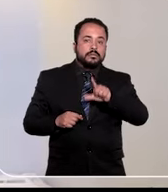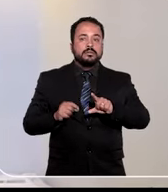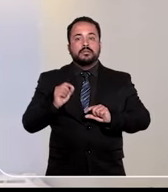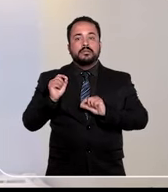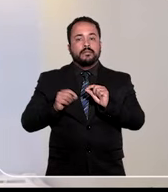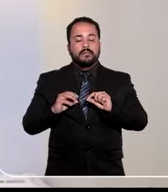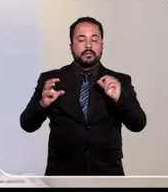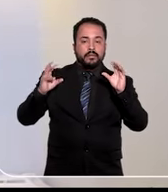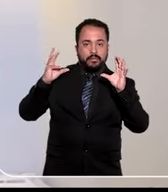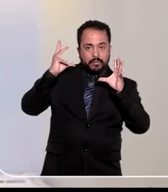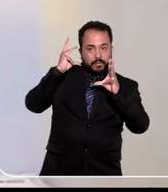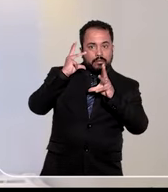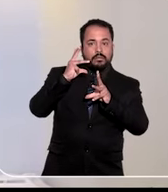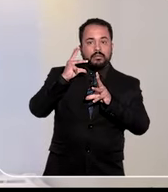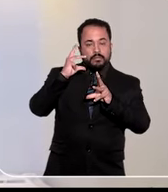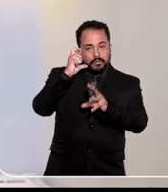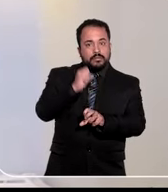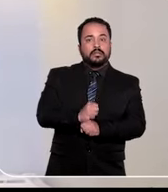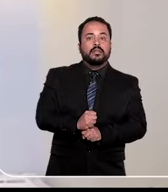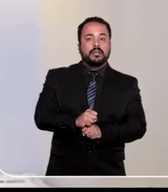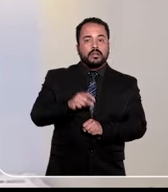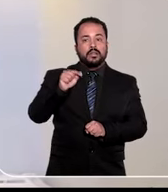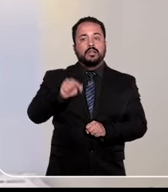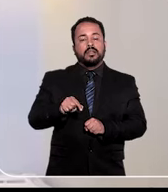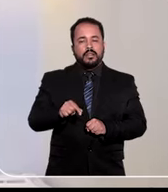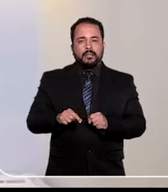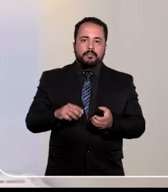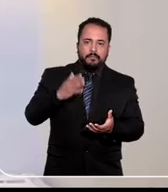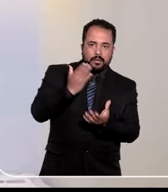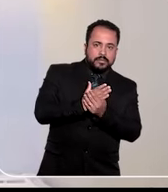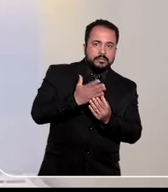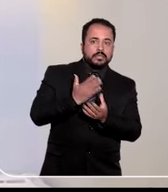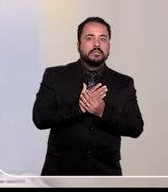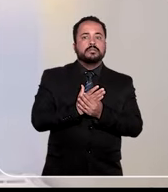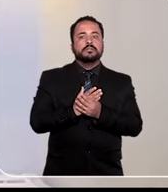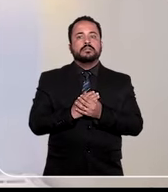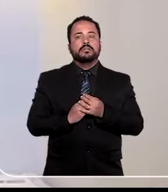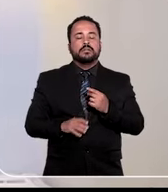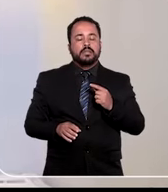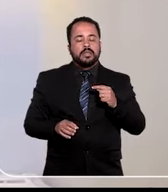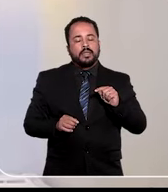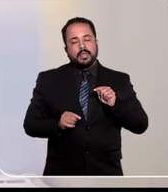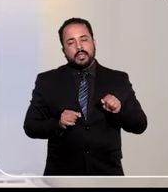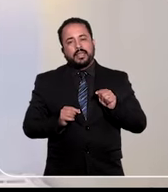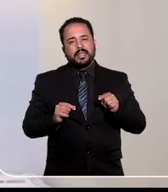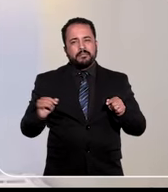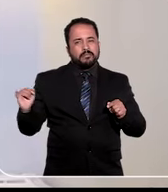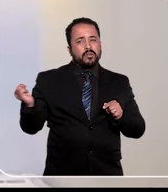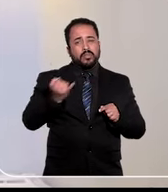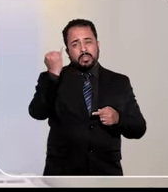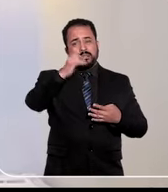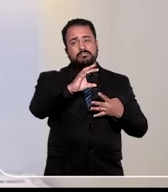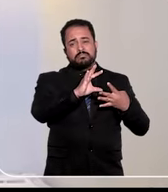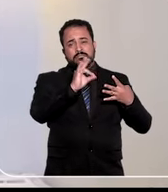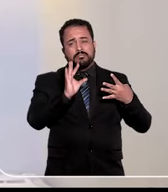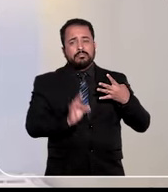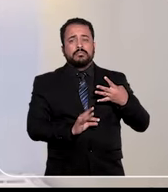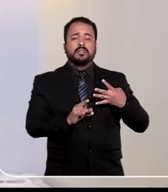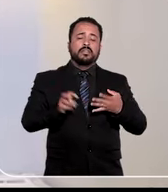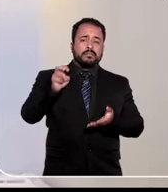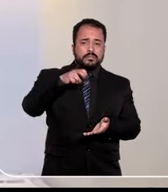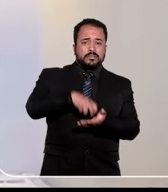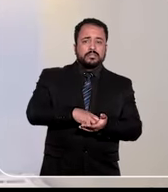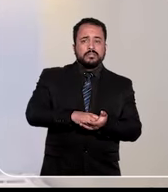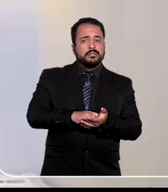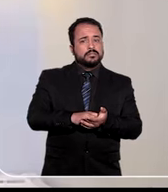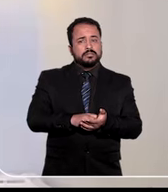porque sempre haverá a possibilidade de você revisitar o julgamento fático daquele processo. E aqui é um ponto